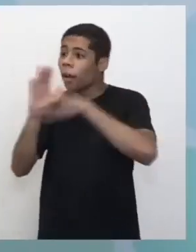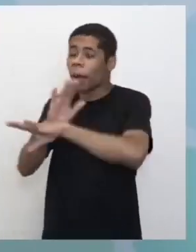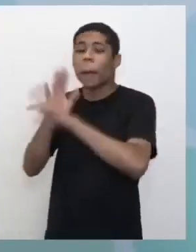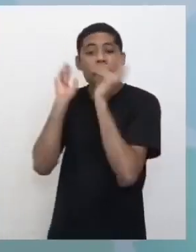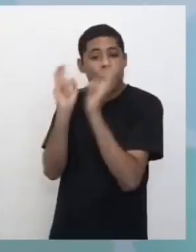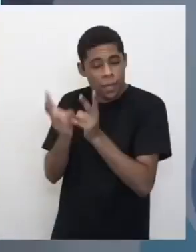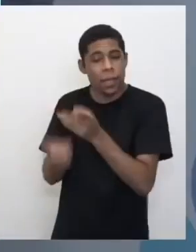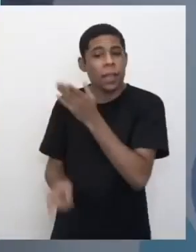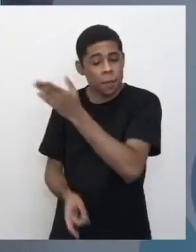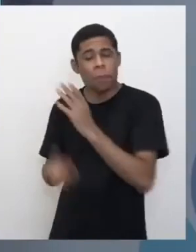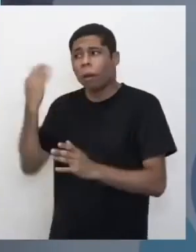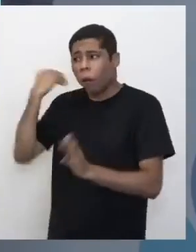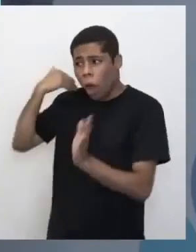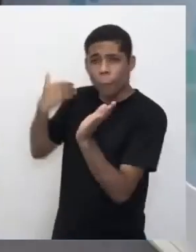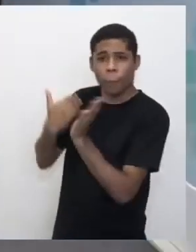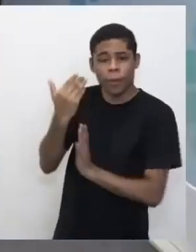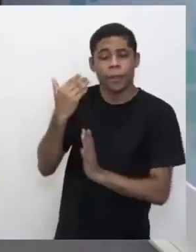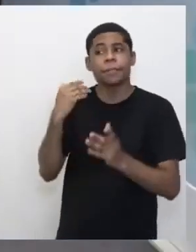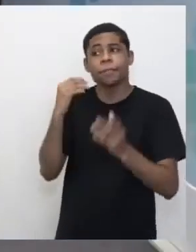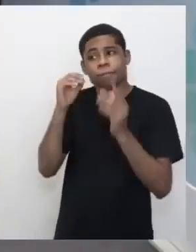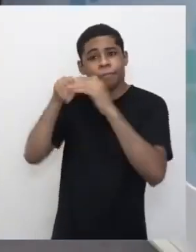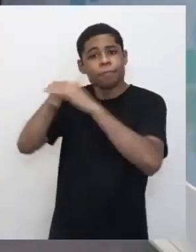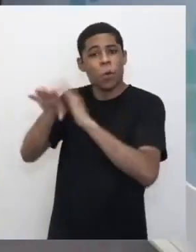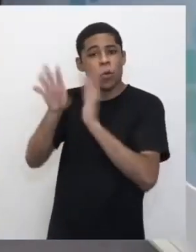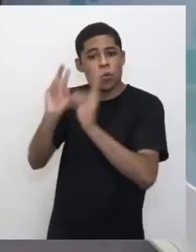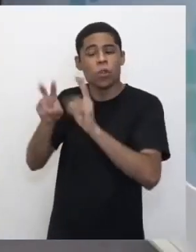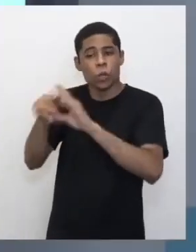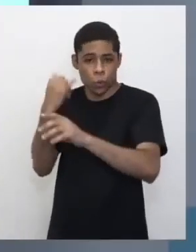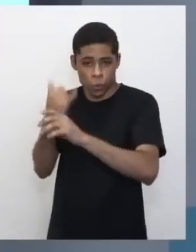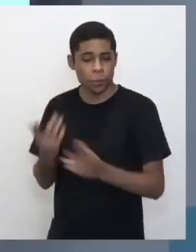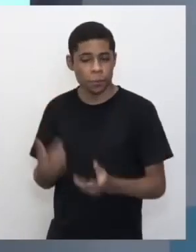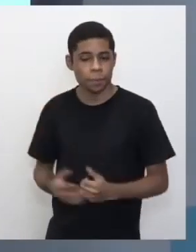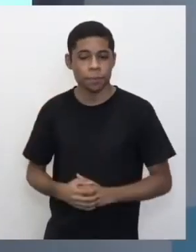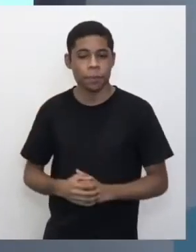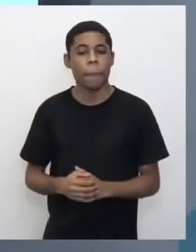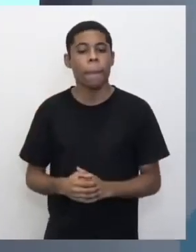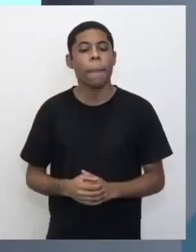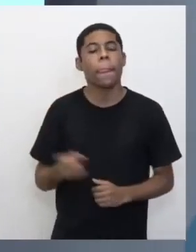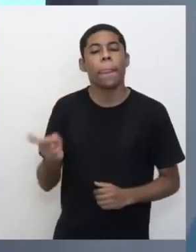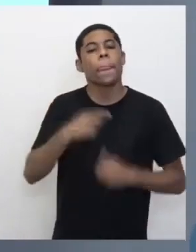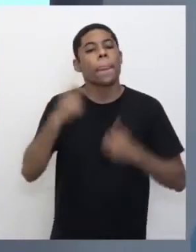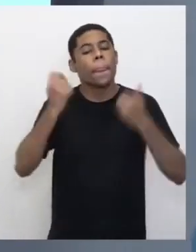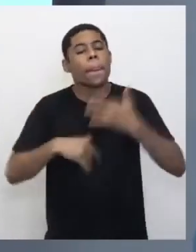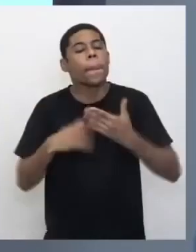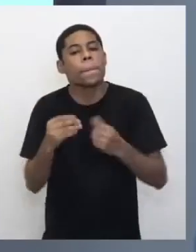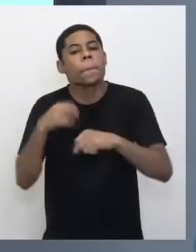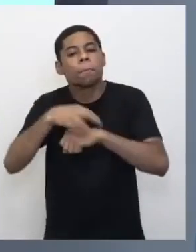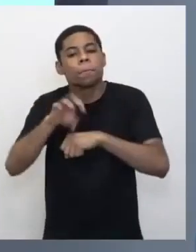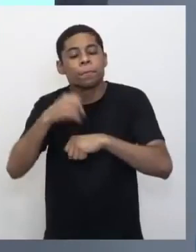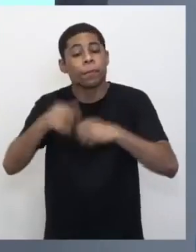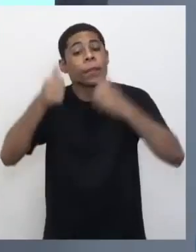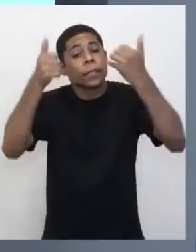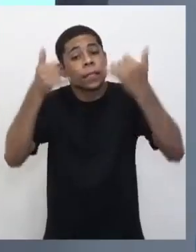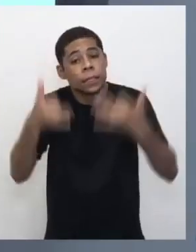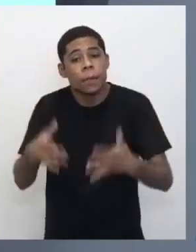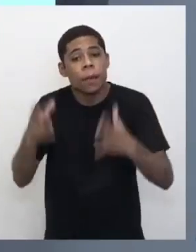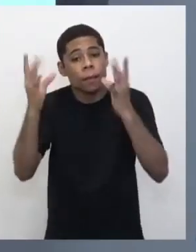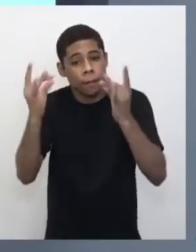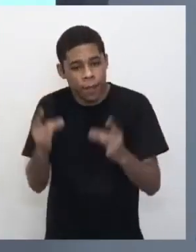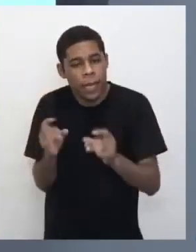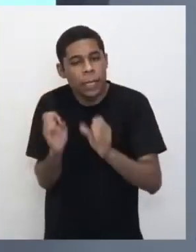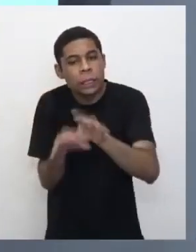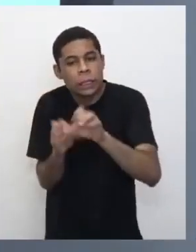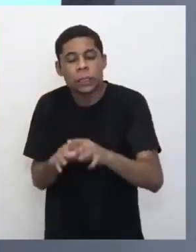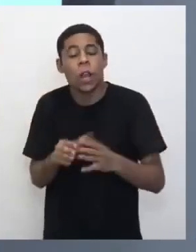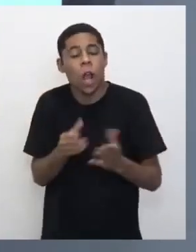comecinho. Desde o comecinho. Um arquivo muito bom lá para vocês. E, já que a gente está falando sobre tutoriais, a gente vai fazer o tutorial, assim, o começo, do começo,